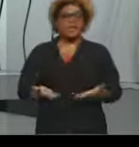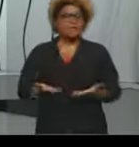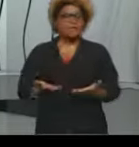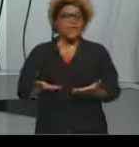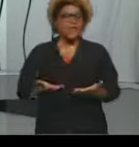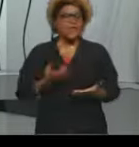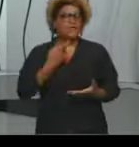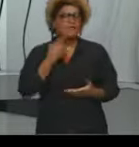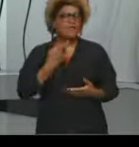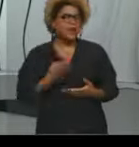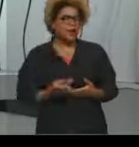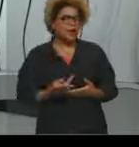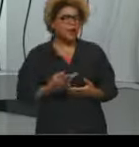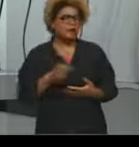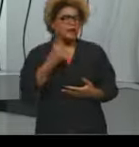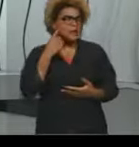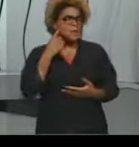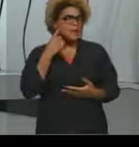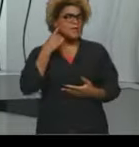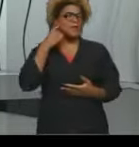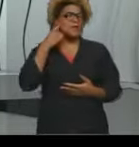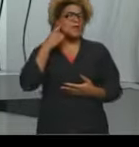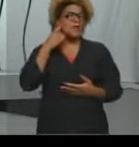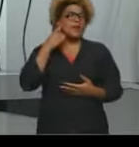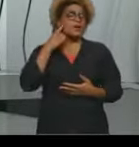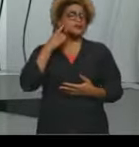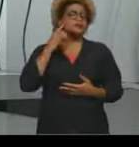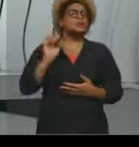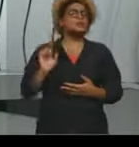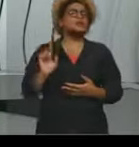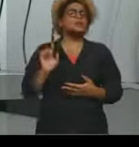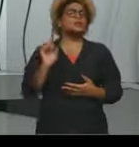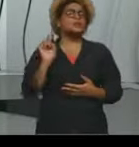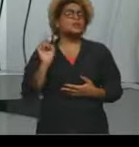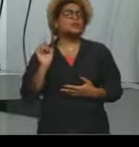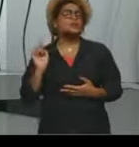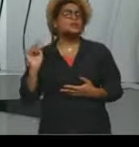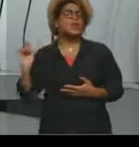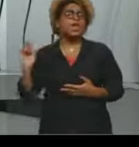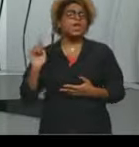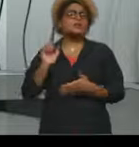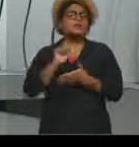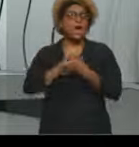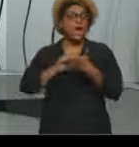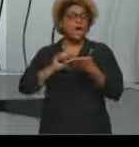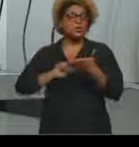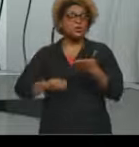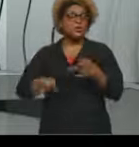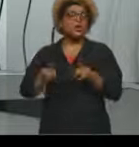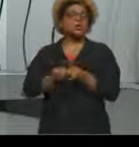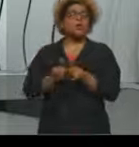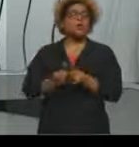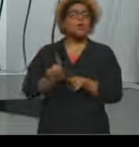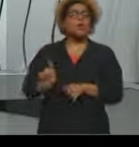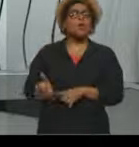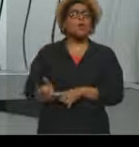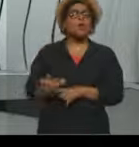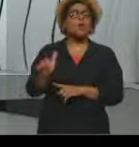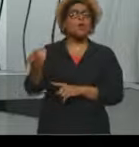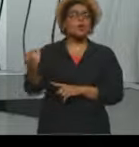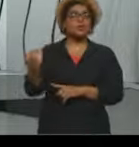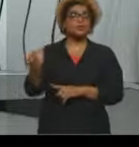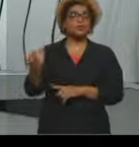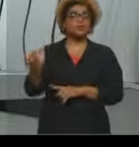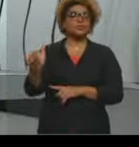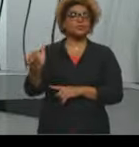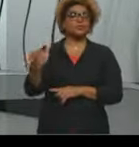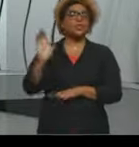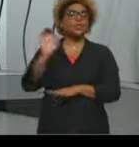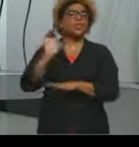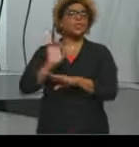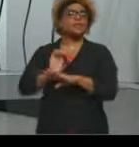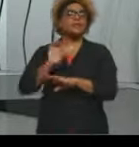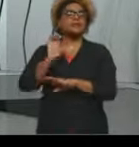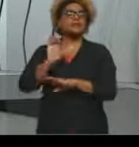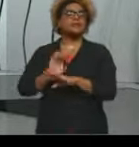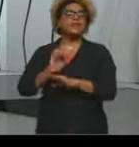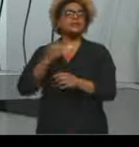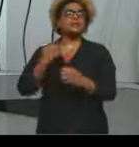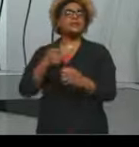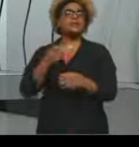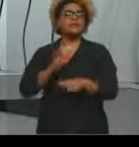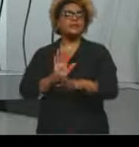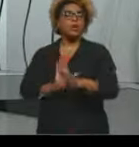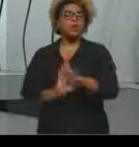Keynes e outros pensadores que vão utilizar, né, desse modelo aí, o Estado, ele deve ser um regulador,